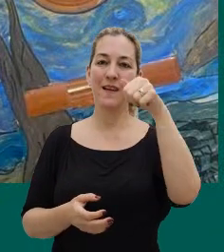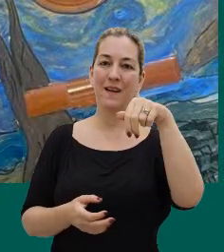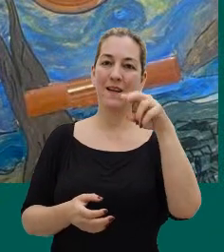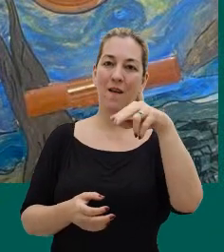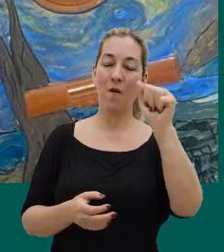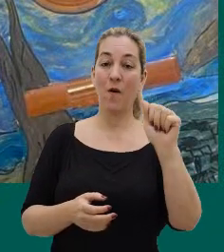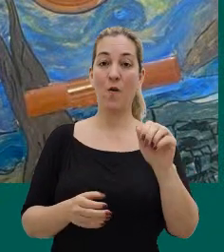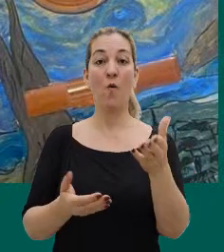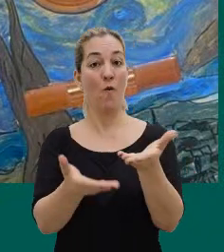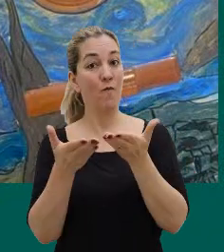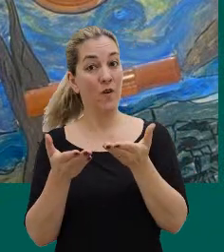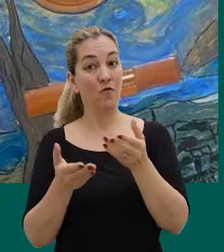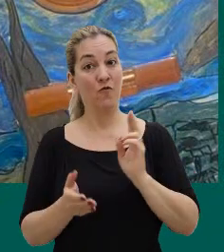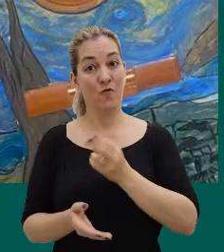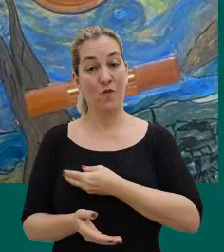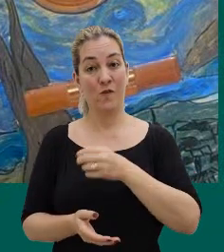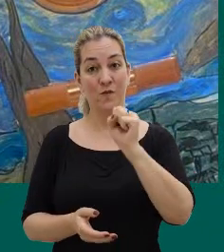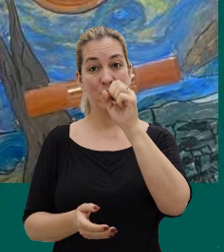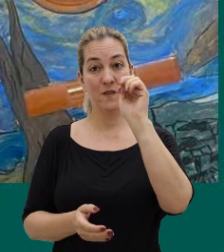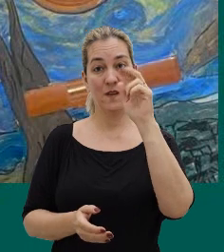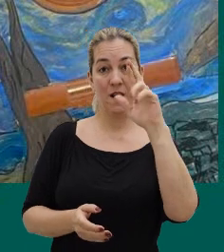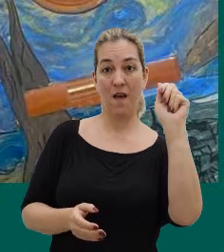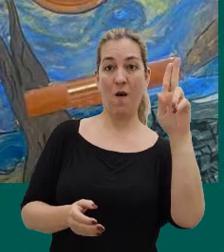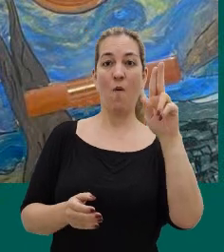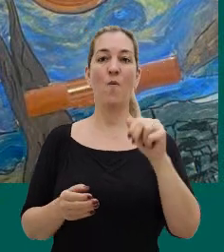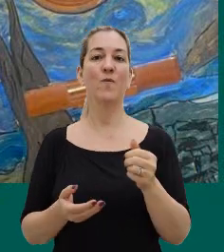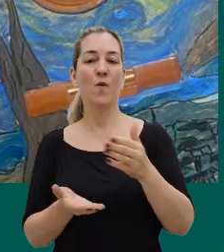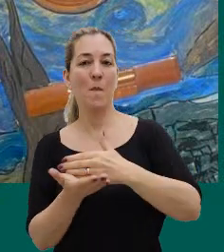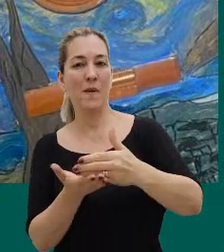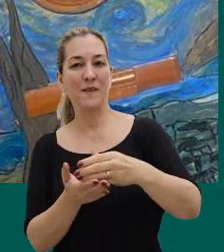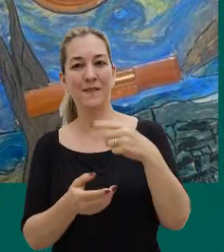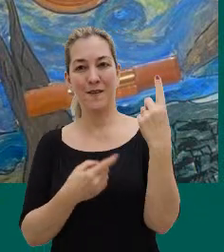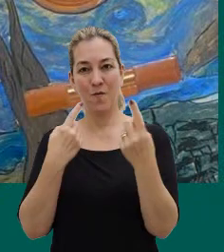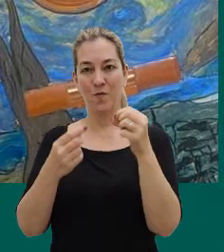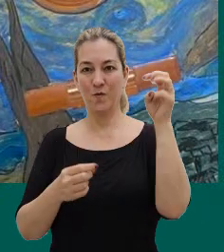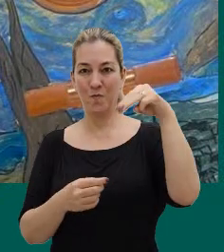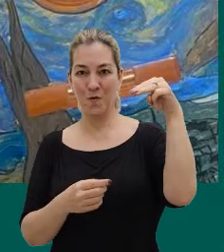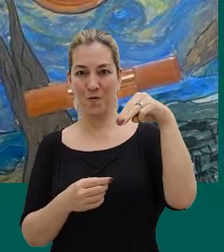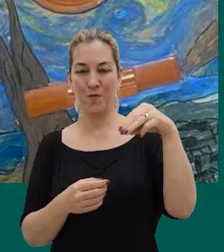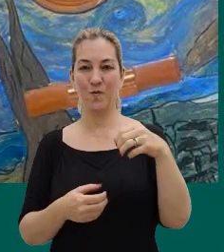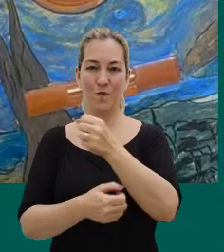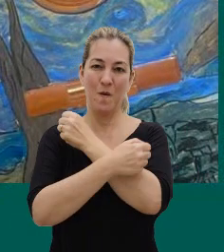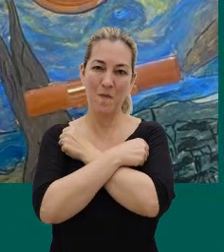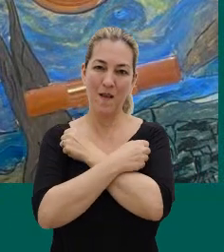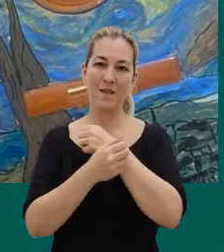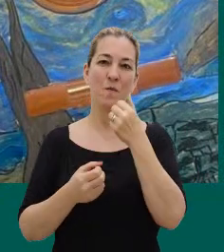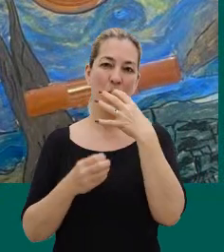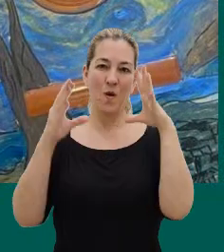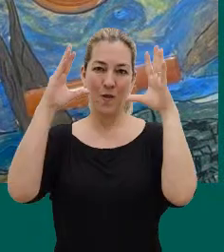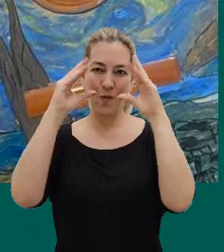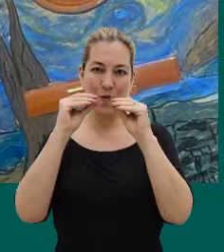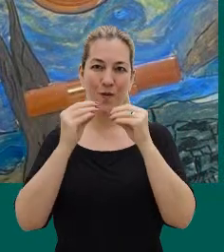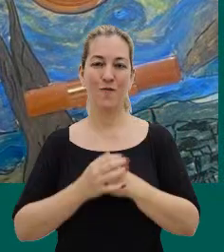nosso sarau, que inicia em alguns minutos. Um abraço e boa noite. Boa noite.